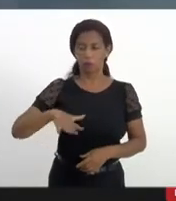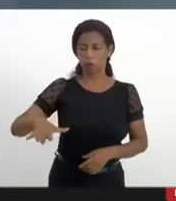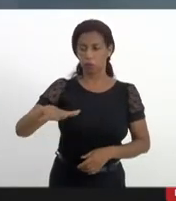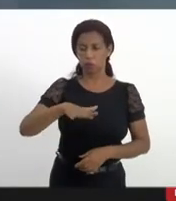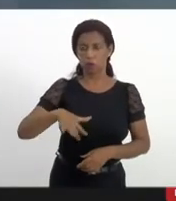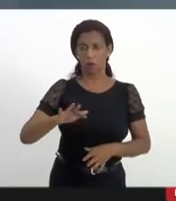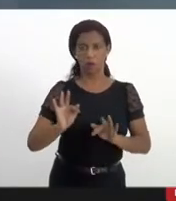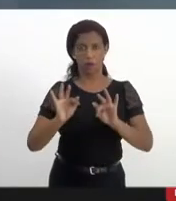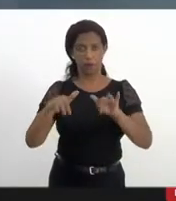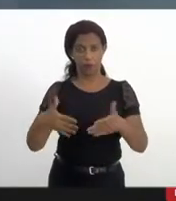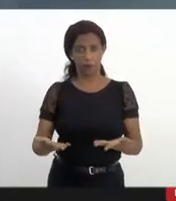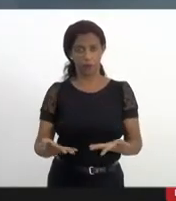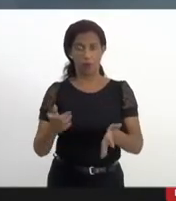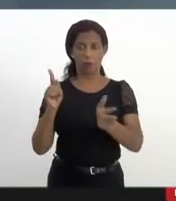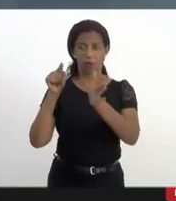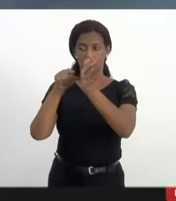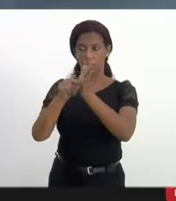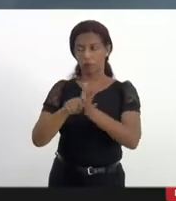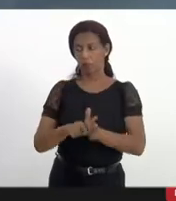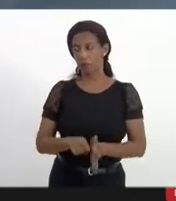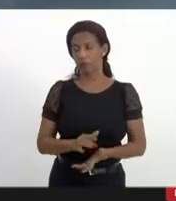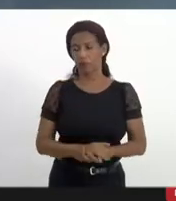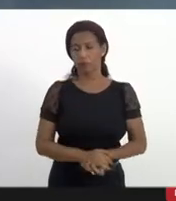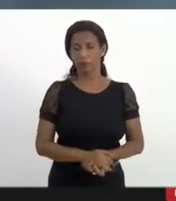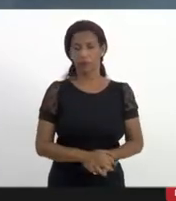ao final, aberto para essas perguntas.